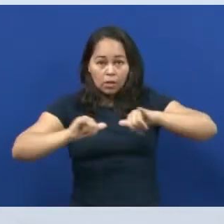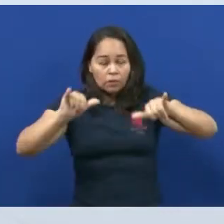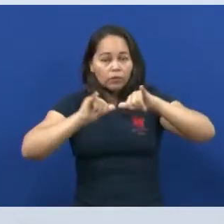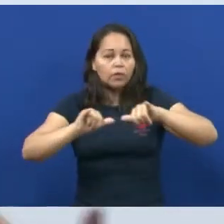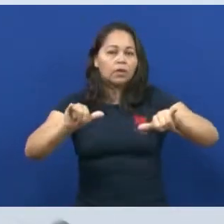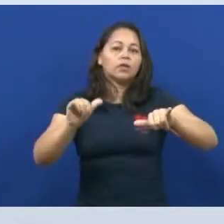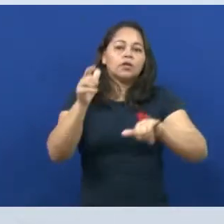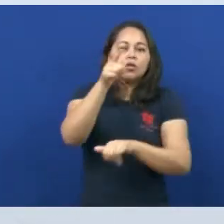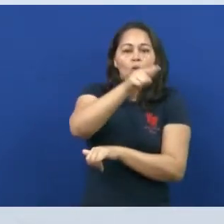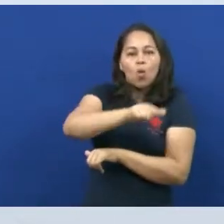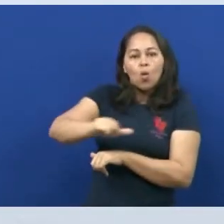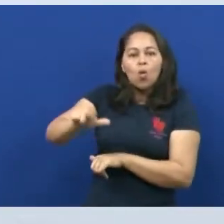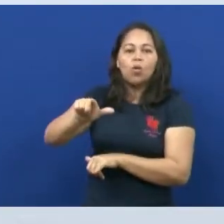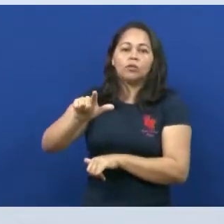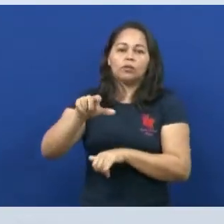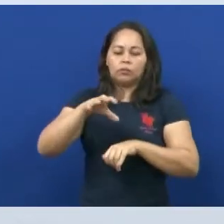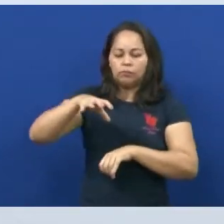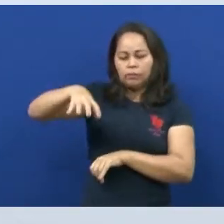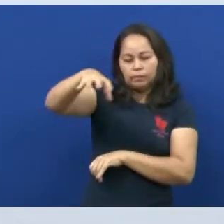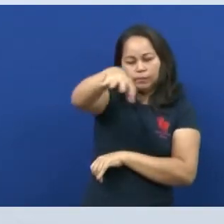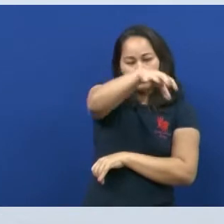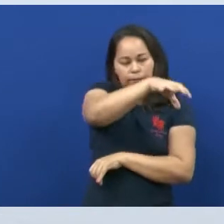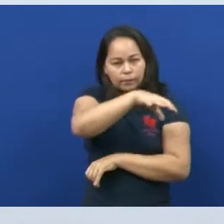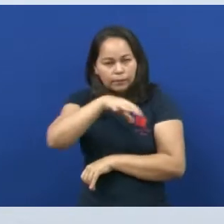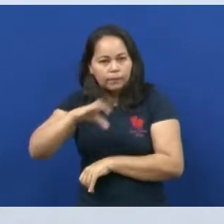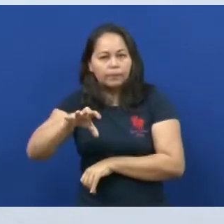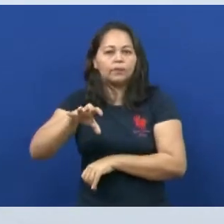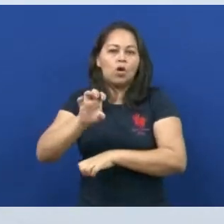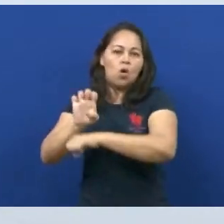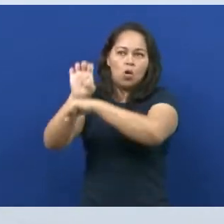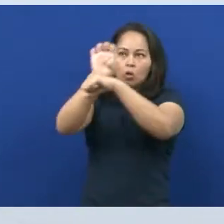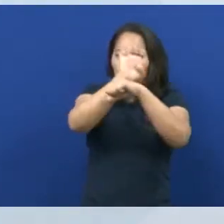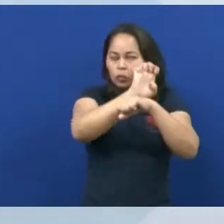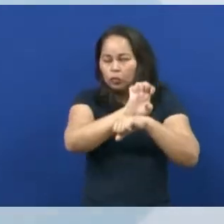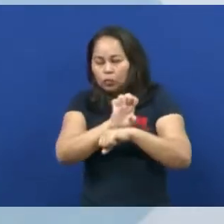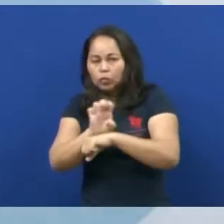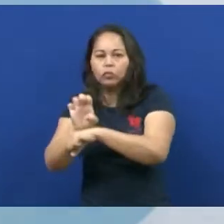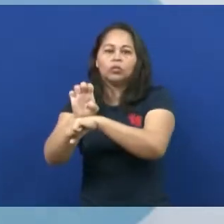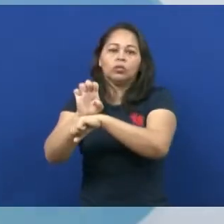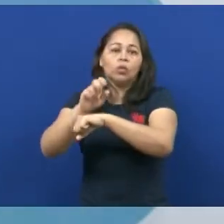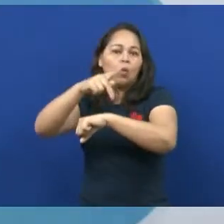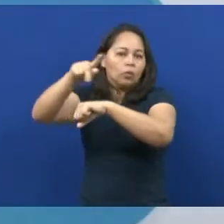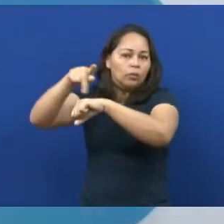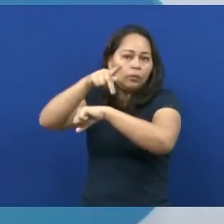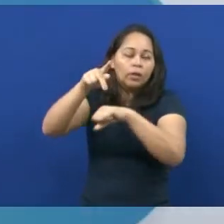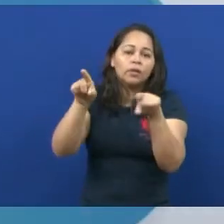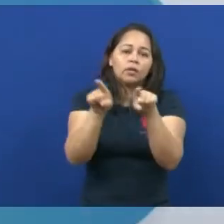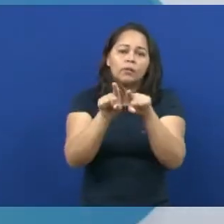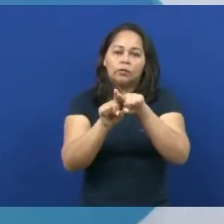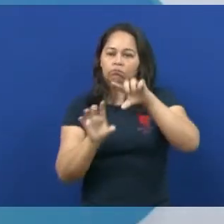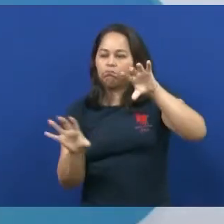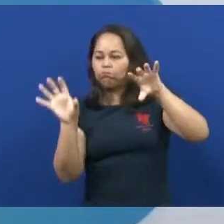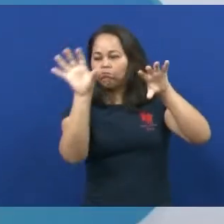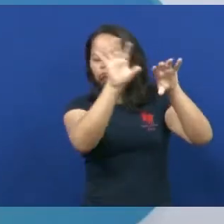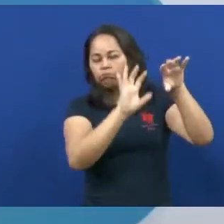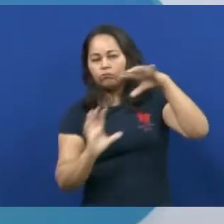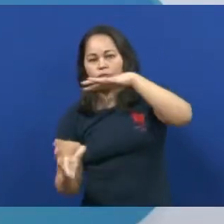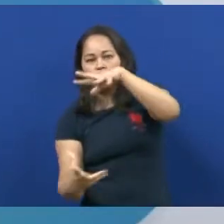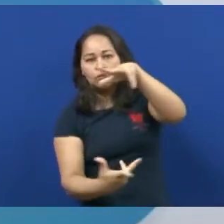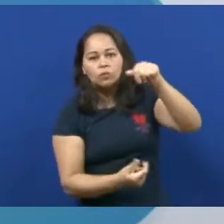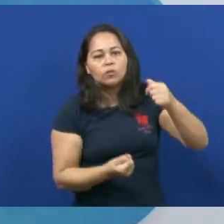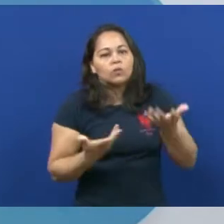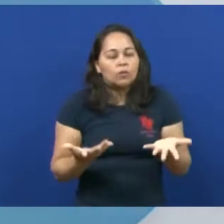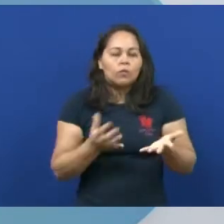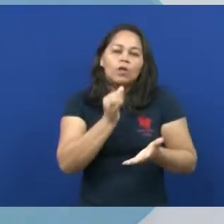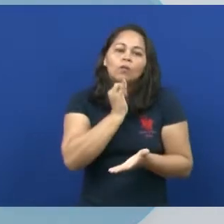sabe que em outros continentes e outros espaços aí do globo terrestre, outras questões culturais aconteciam. Mas hoje nós